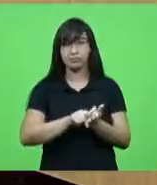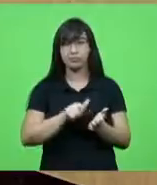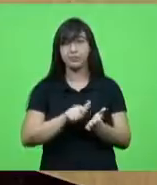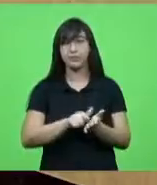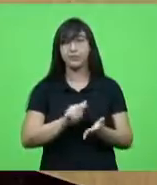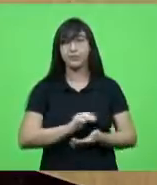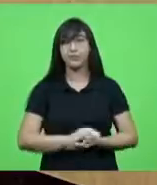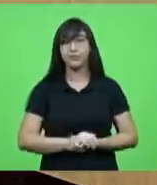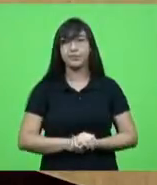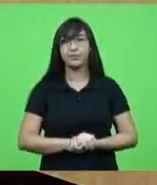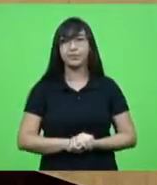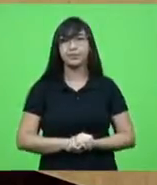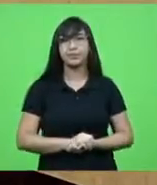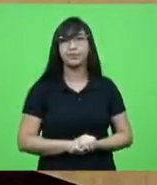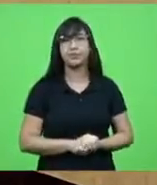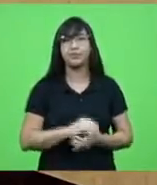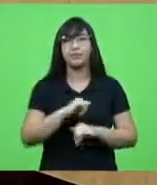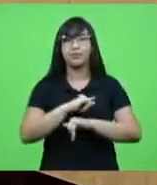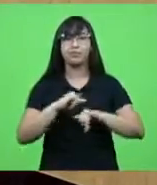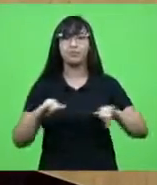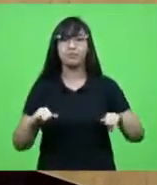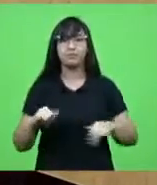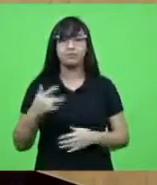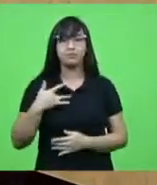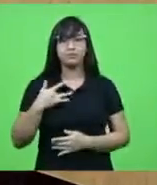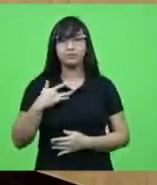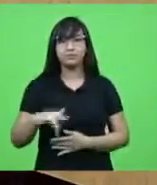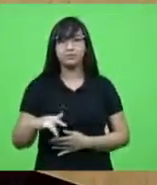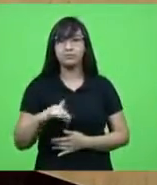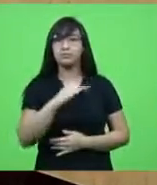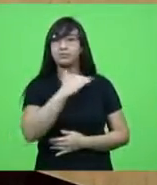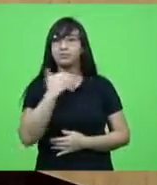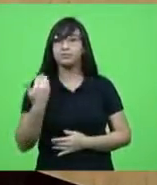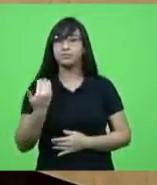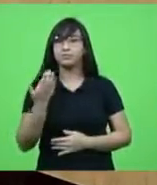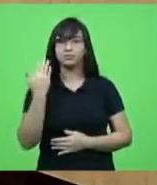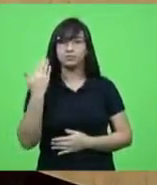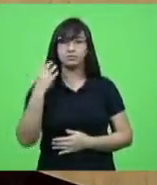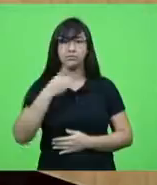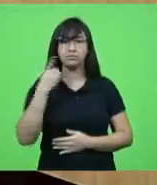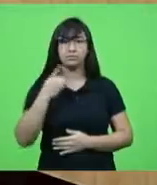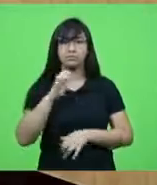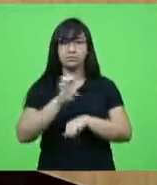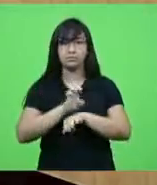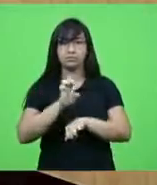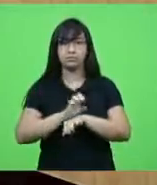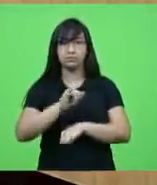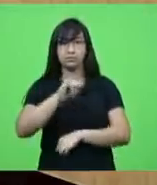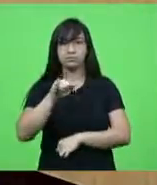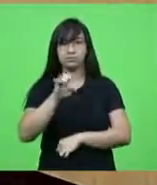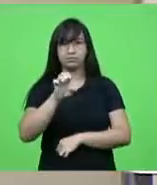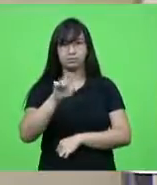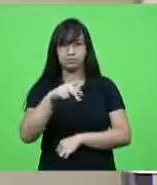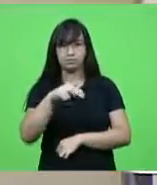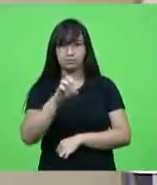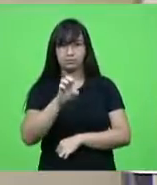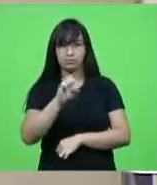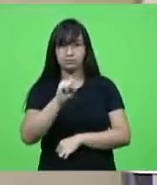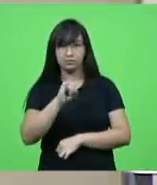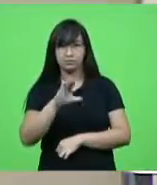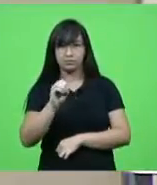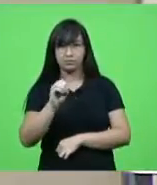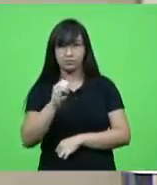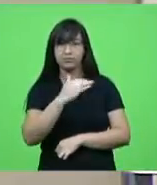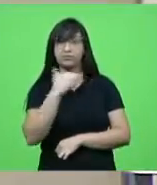expediente. Comunicamos com pesar o falecimento do ex-deputado estadual Genésio Goulart, ocorrido no dia de ontem.